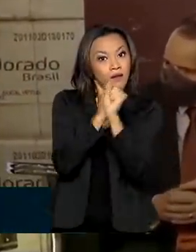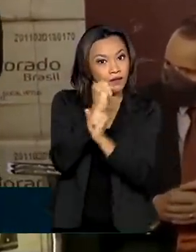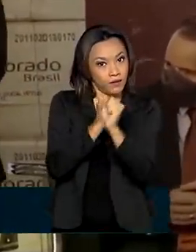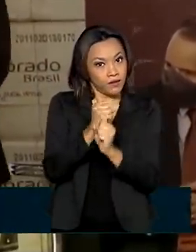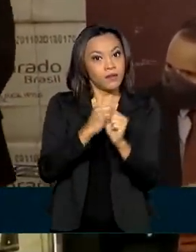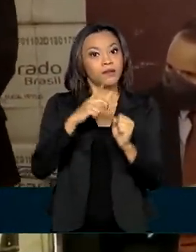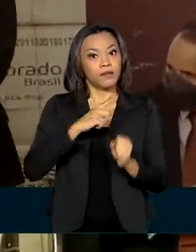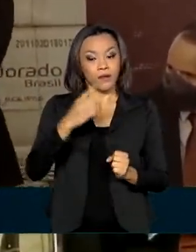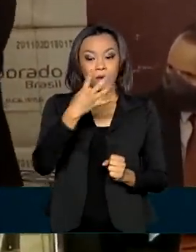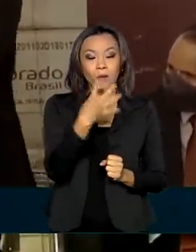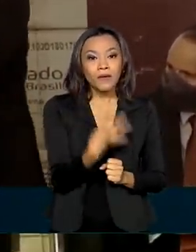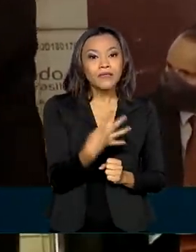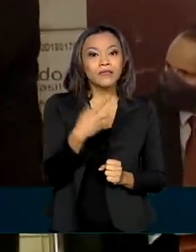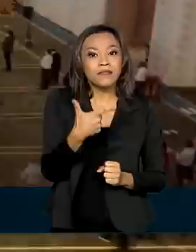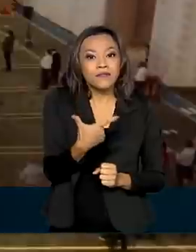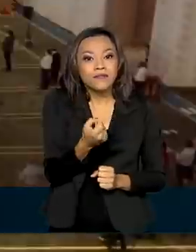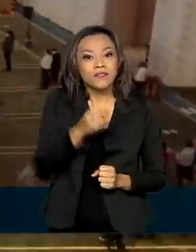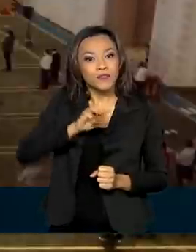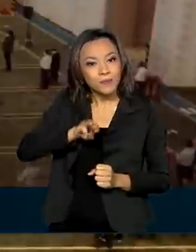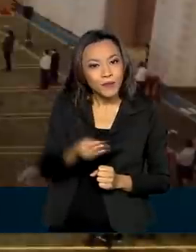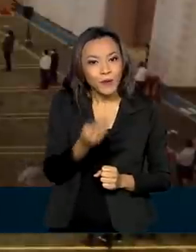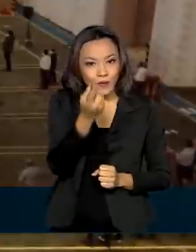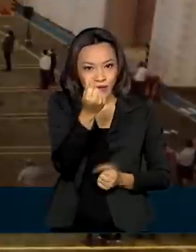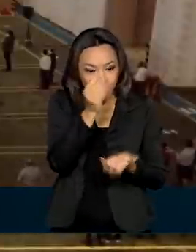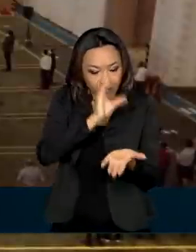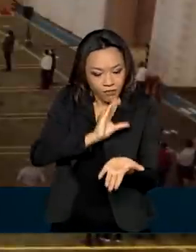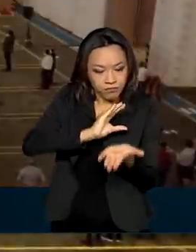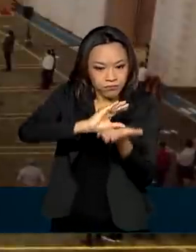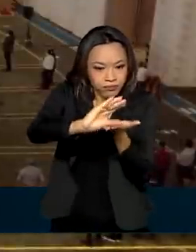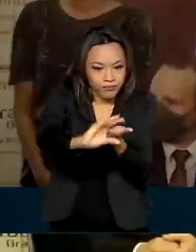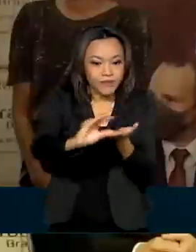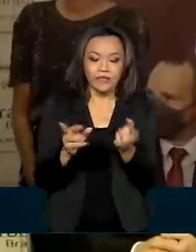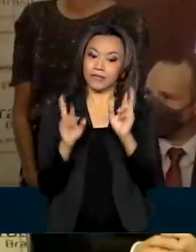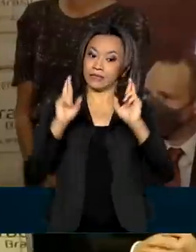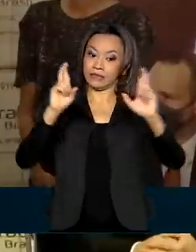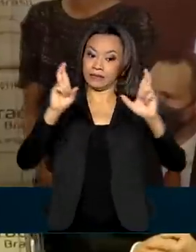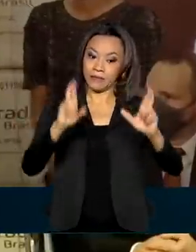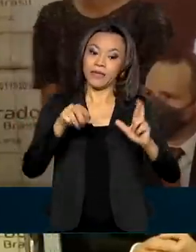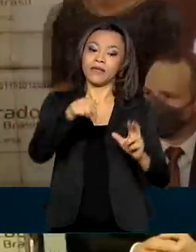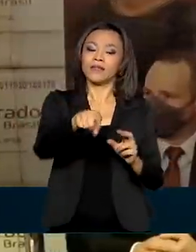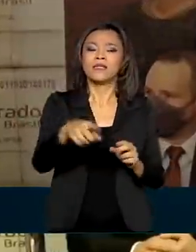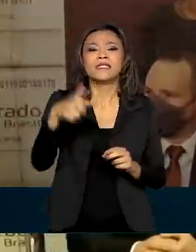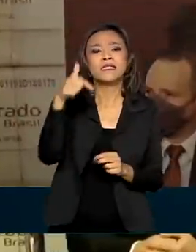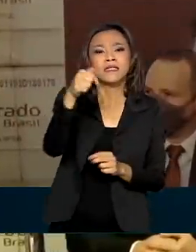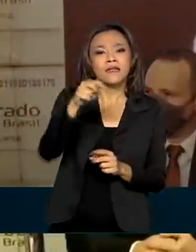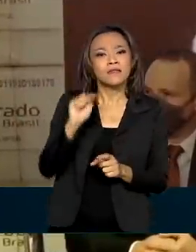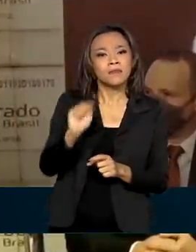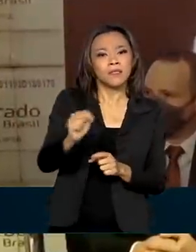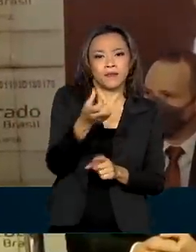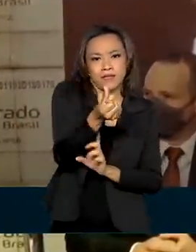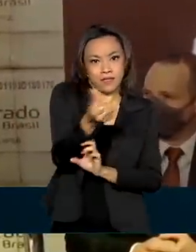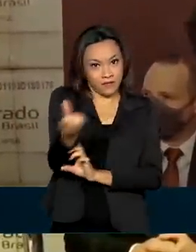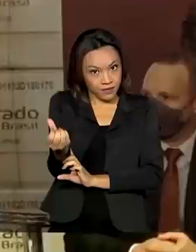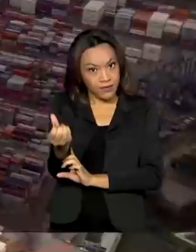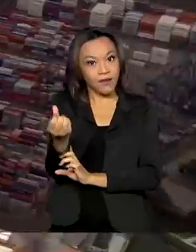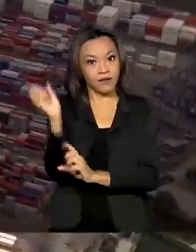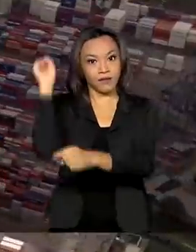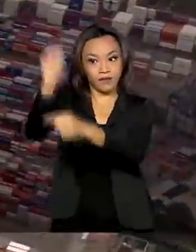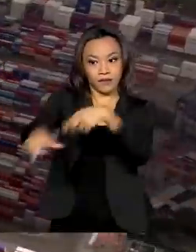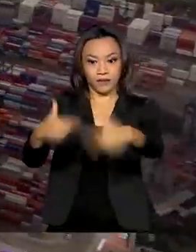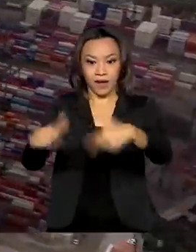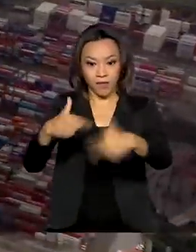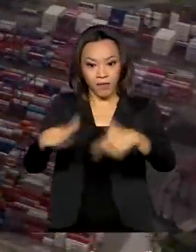420 milhões em investimentos. A expectativa é que sejam gerados 7.600 empregos